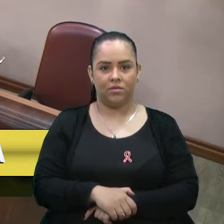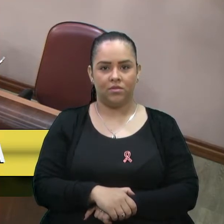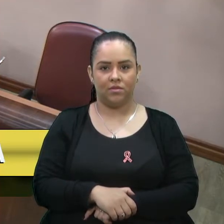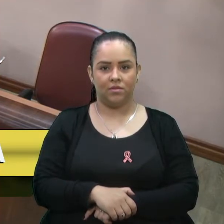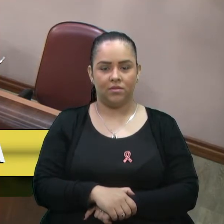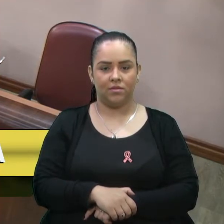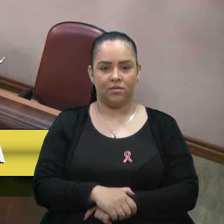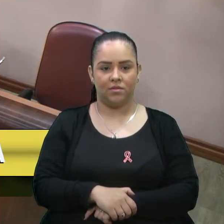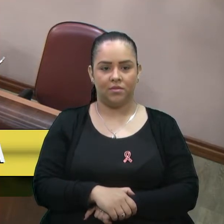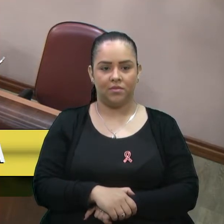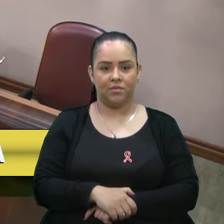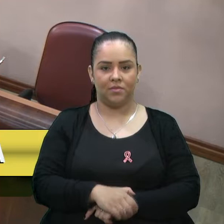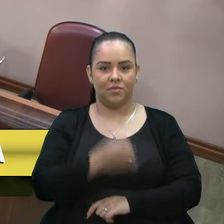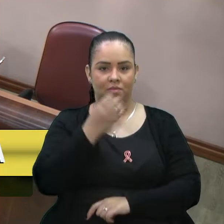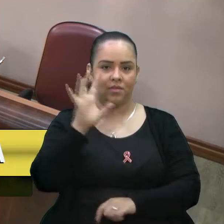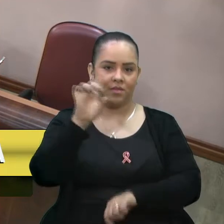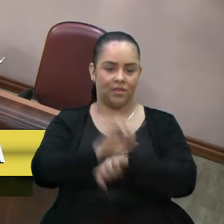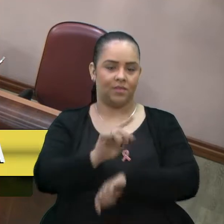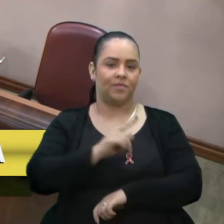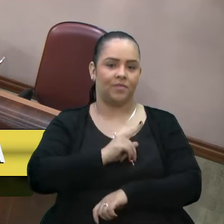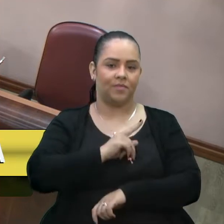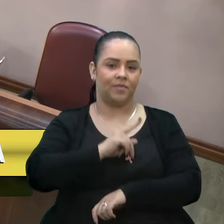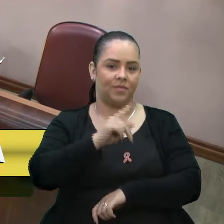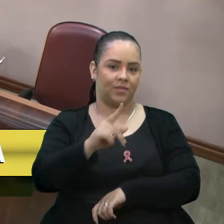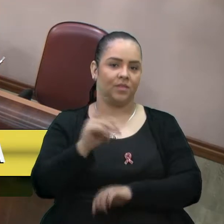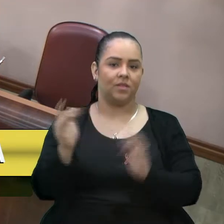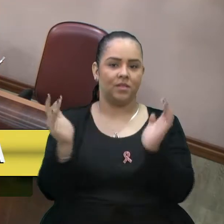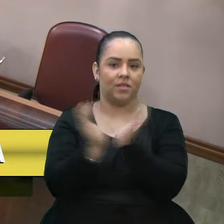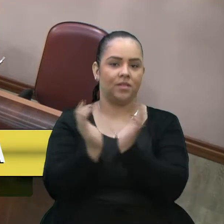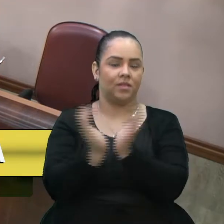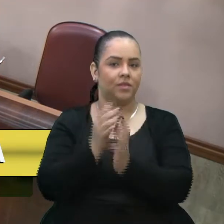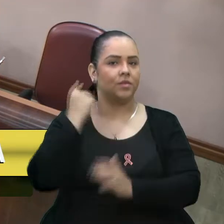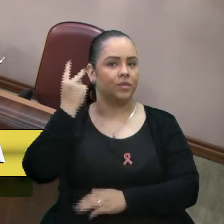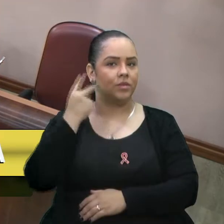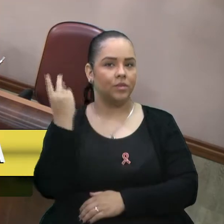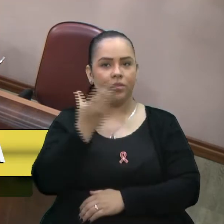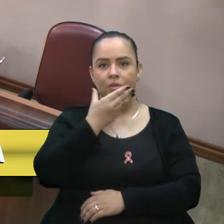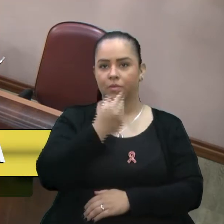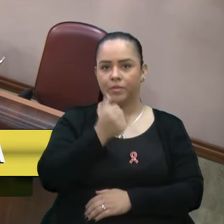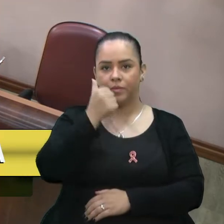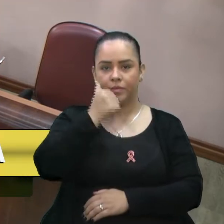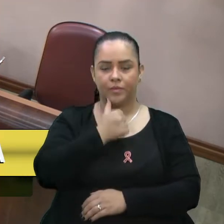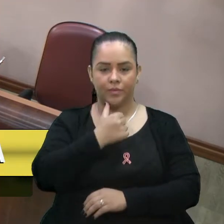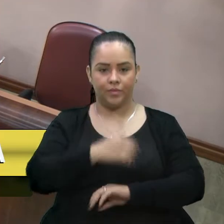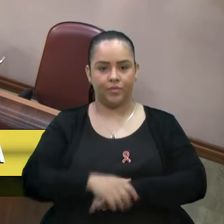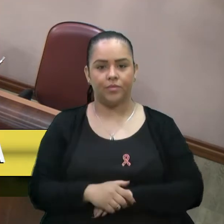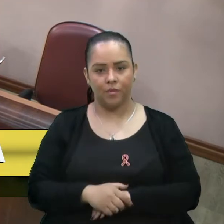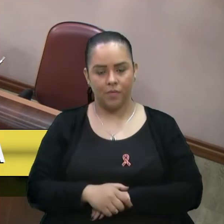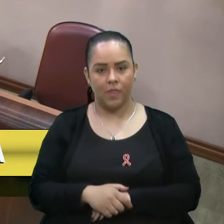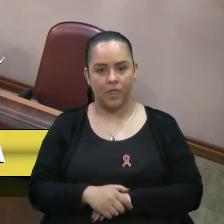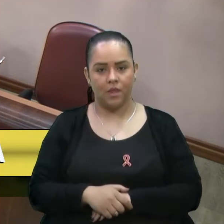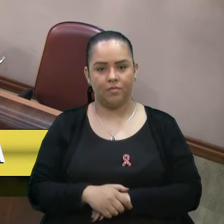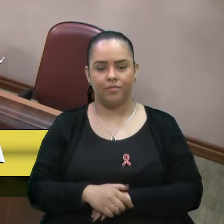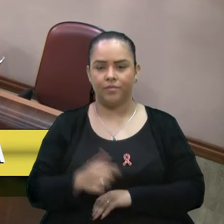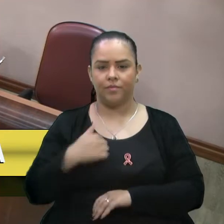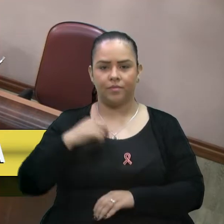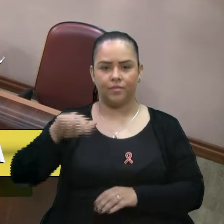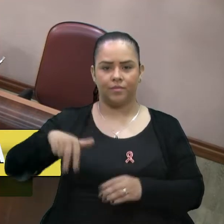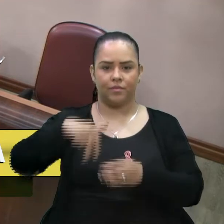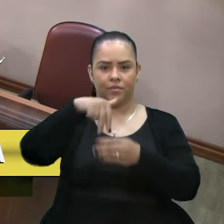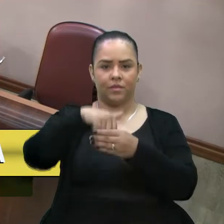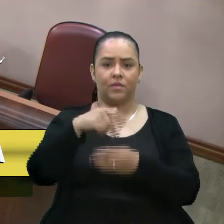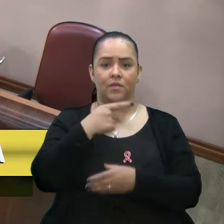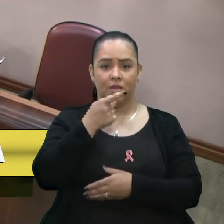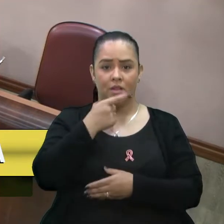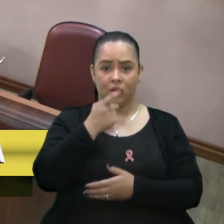Bom dia, senhor presidente. Bom dia, senhores vereadores. Bom dia, senhoras vereadoras. Eu vim na tribuna agora para falar coisa